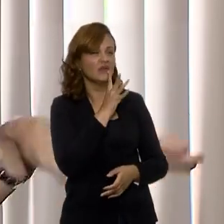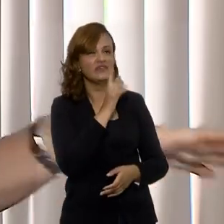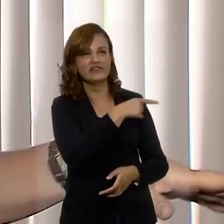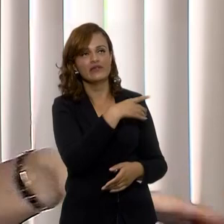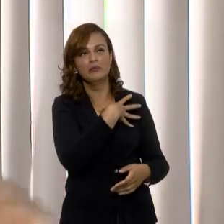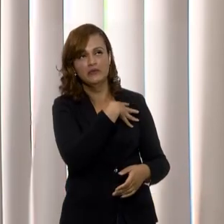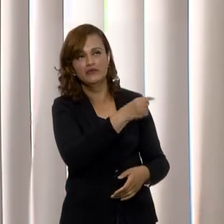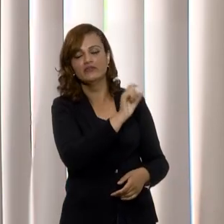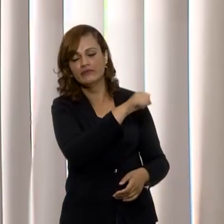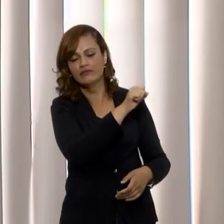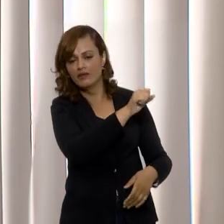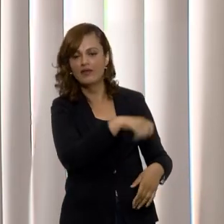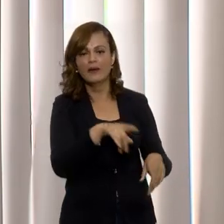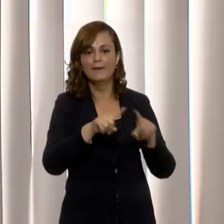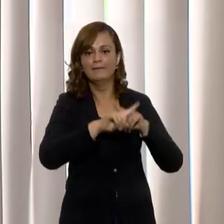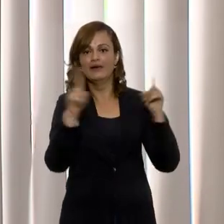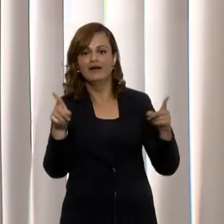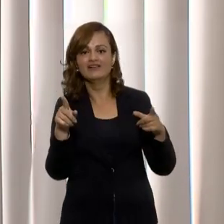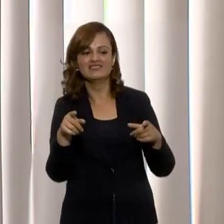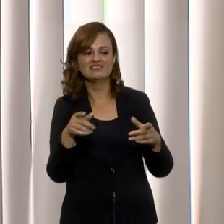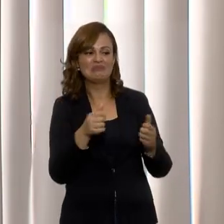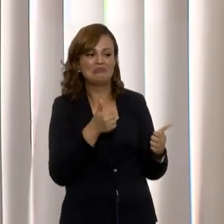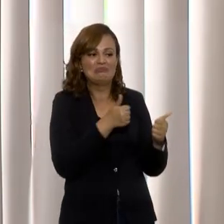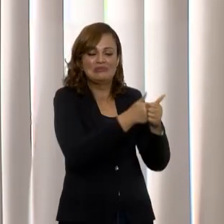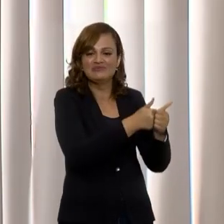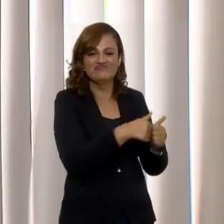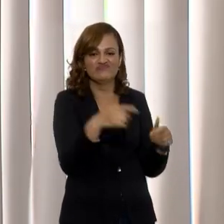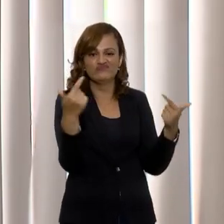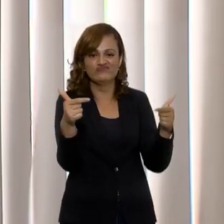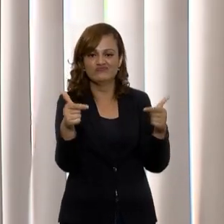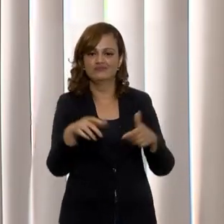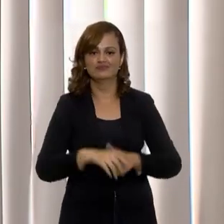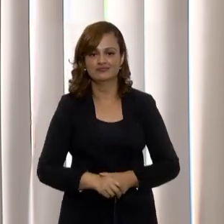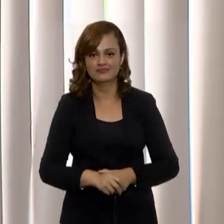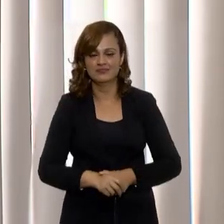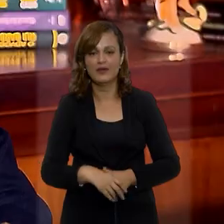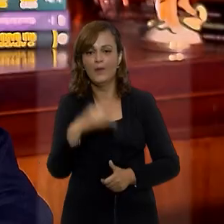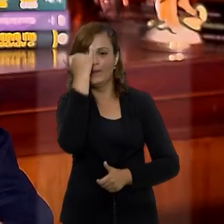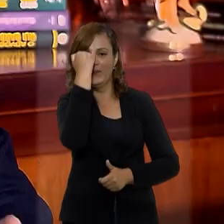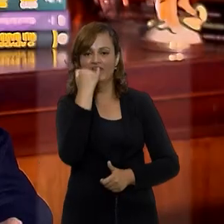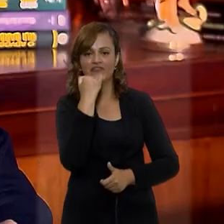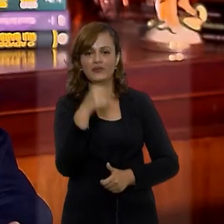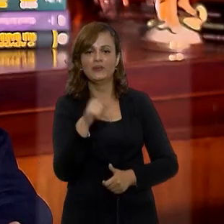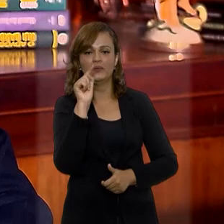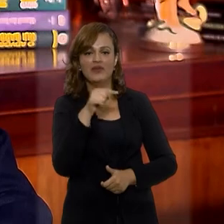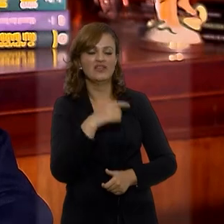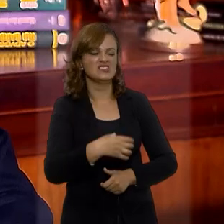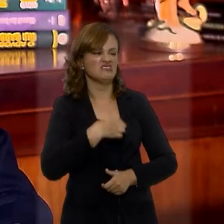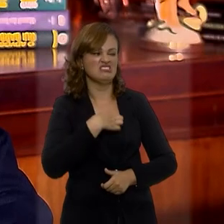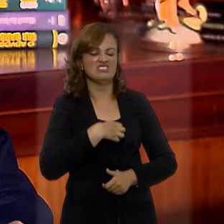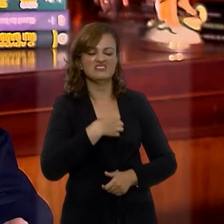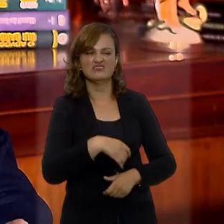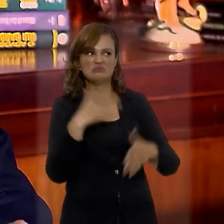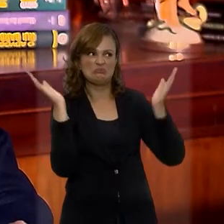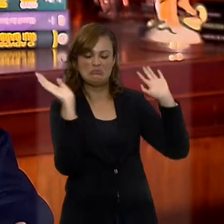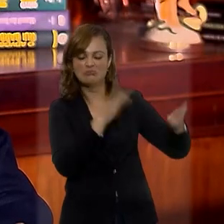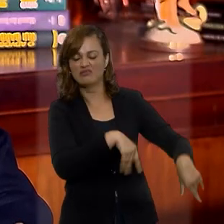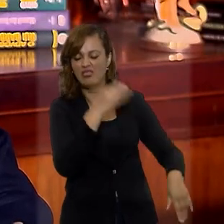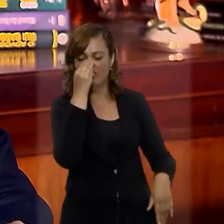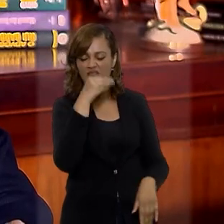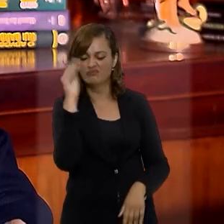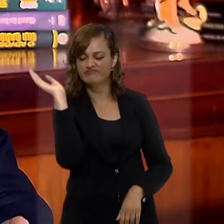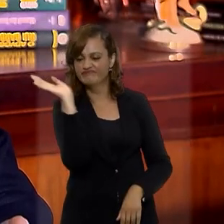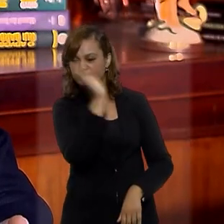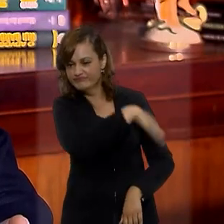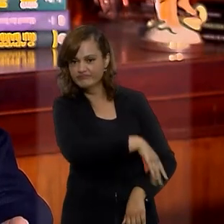reconhece porque ele é obrigado pela justiça, mas ele nunca quer se aproximar daquela criança. O perfil é mais ou menos esse. A raiva é tanta,